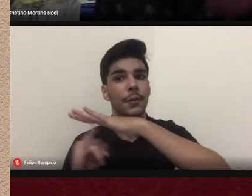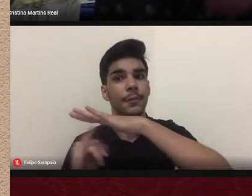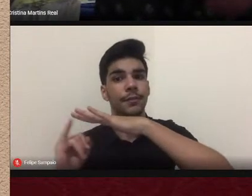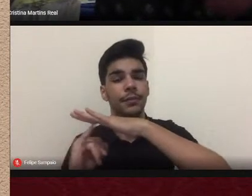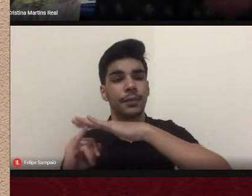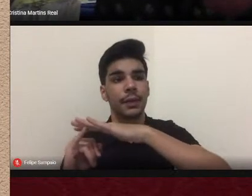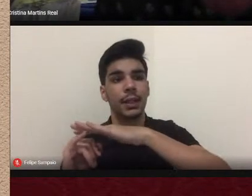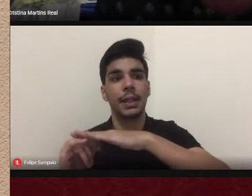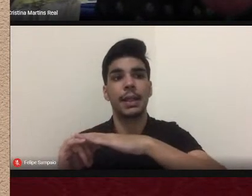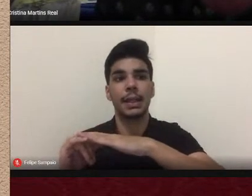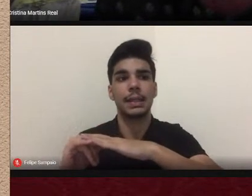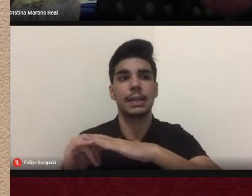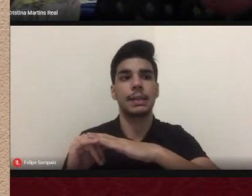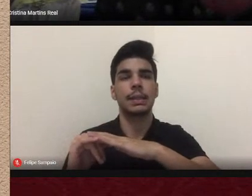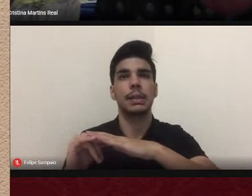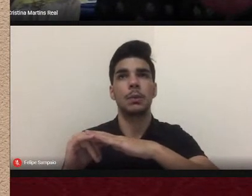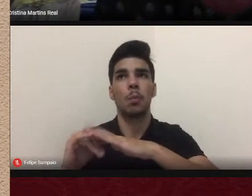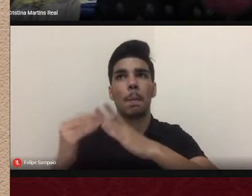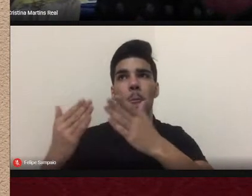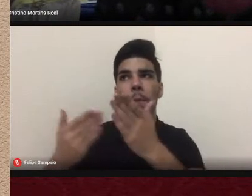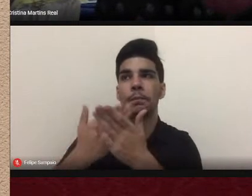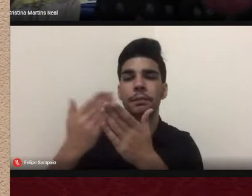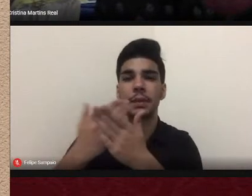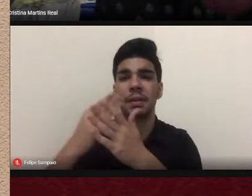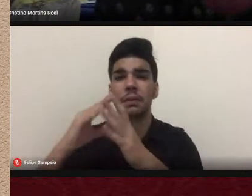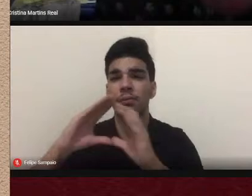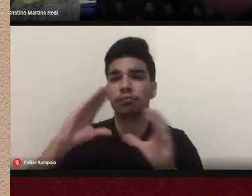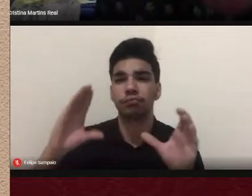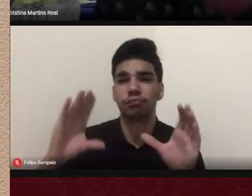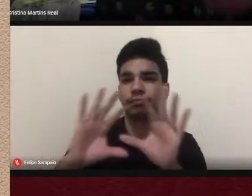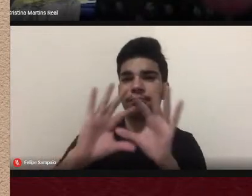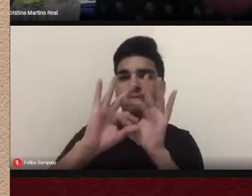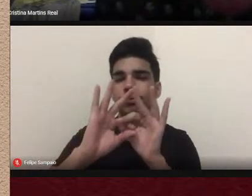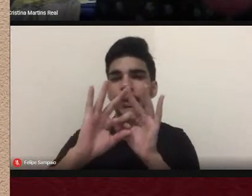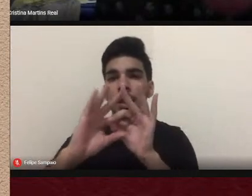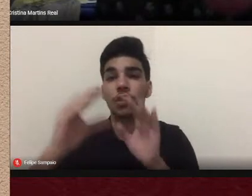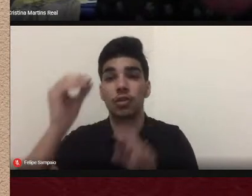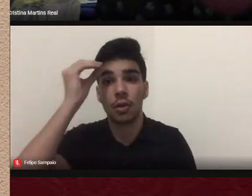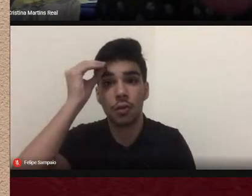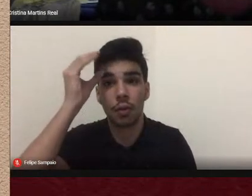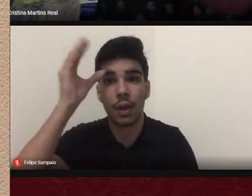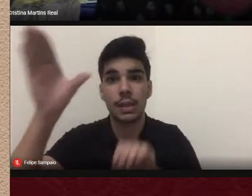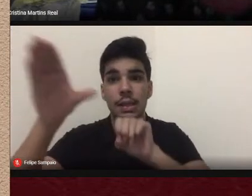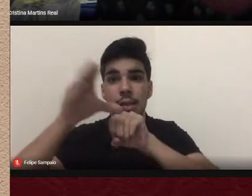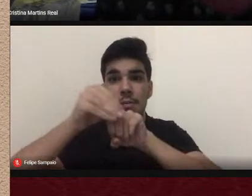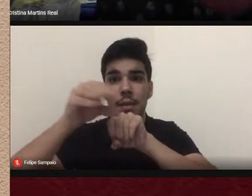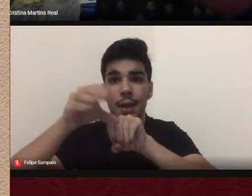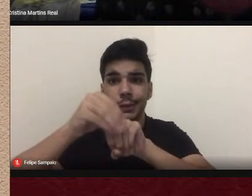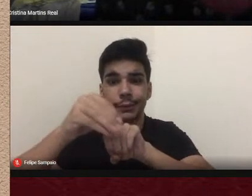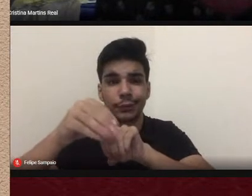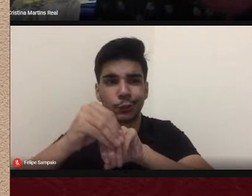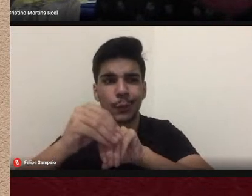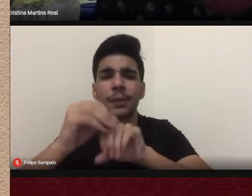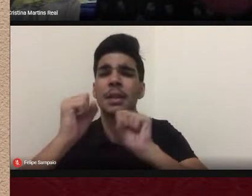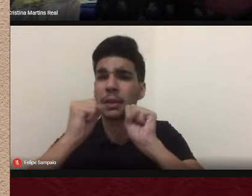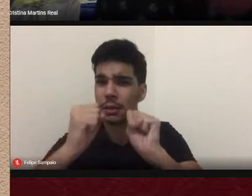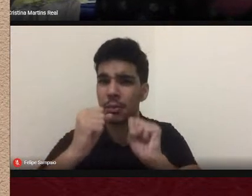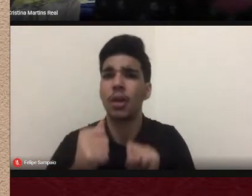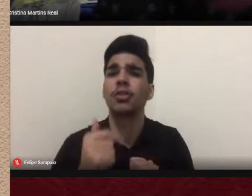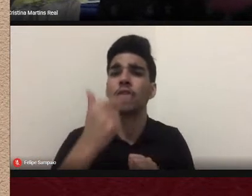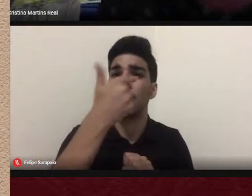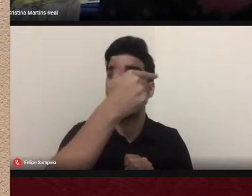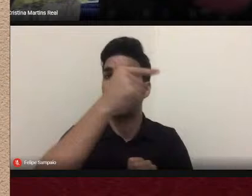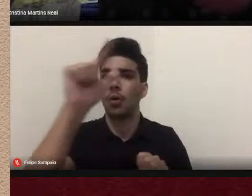então, um conjunto de conhecimentos que pode ser, trazer contribuições para análise de outros contextos,